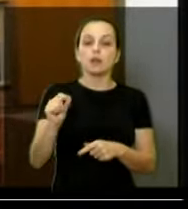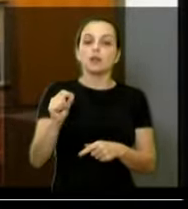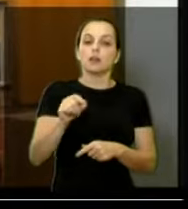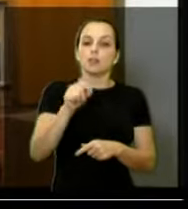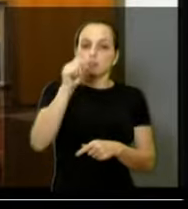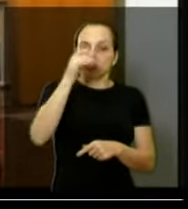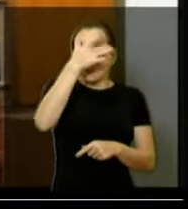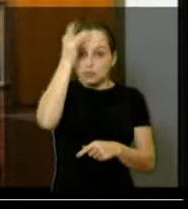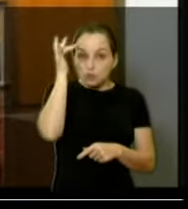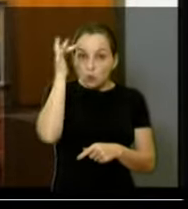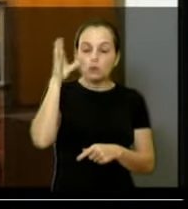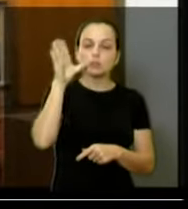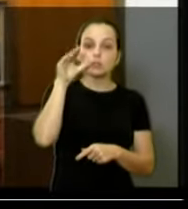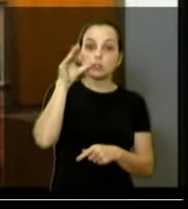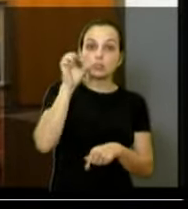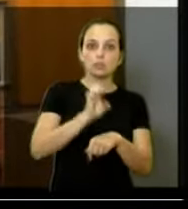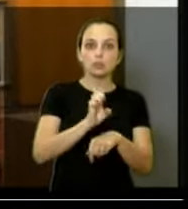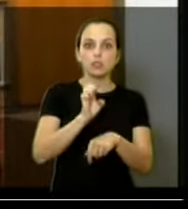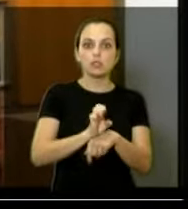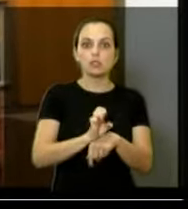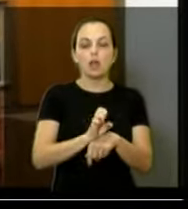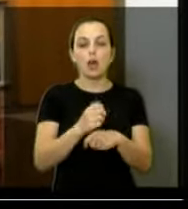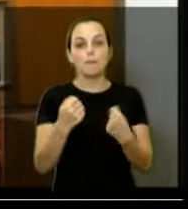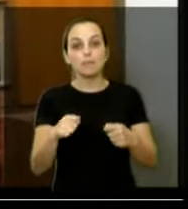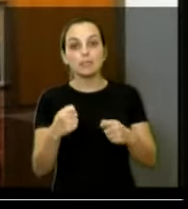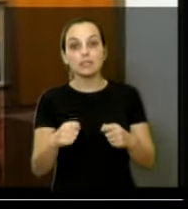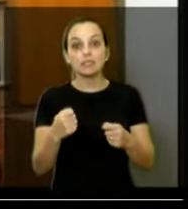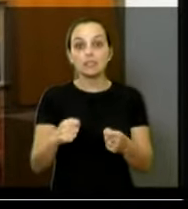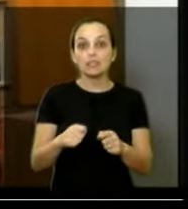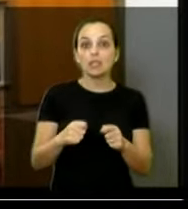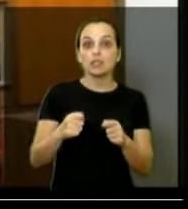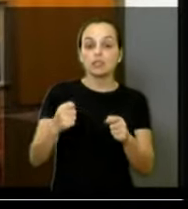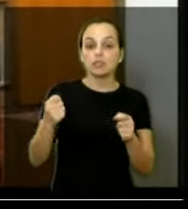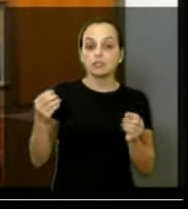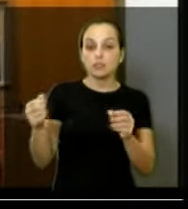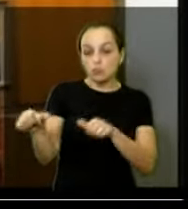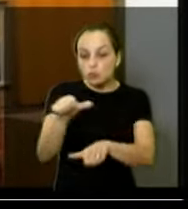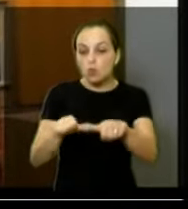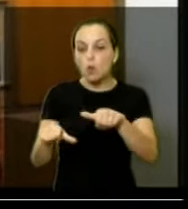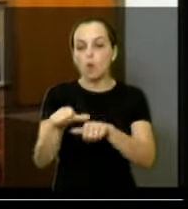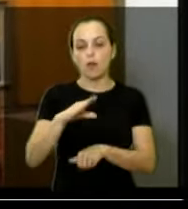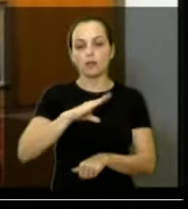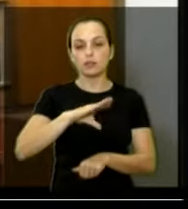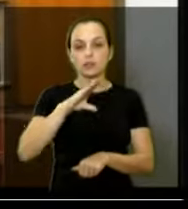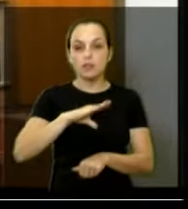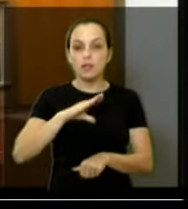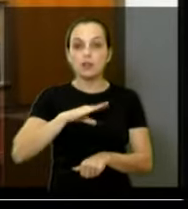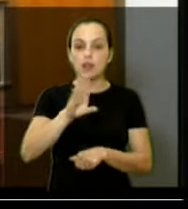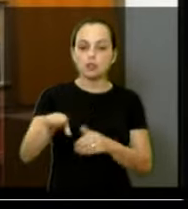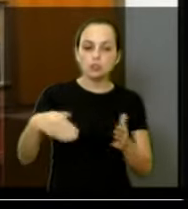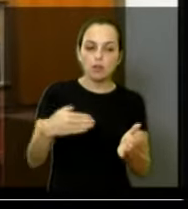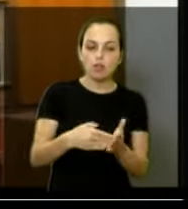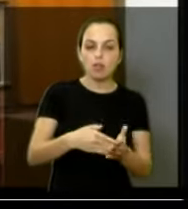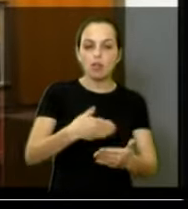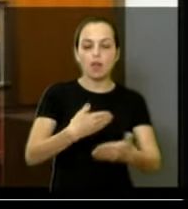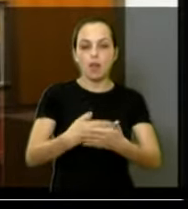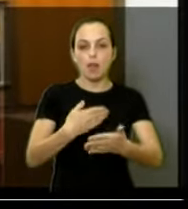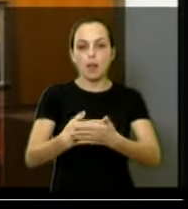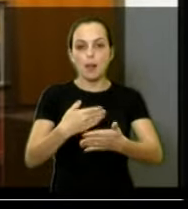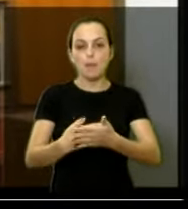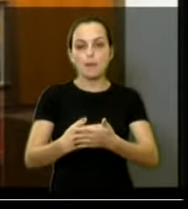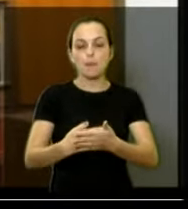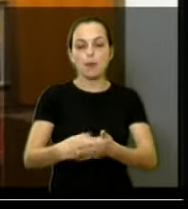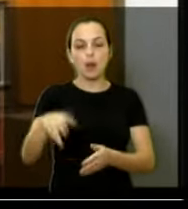pessoas, esses servidores do Estado, estão tendo que se deslocar da cidade de Araraquara até Ribeirão Preto, até São